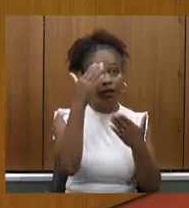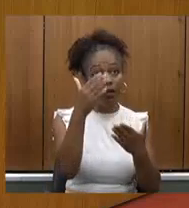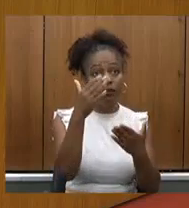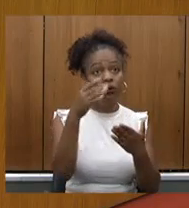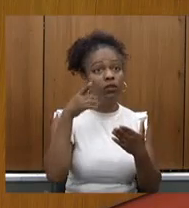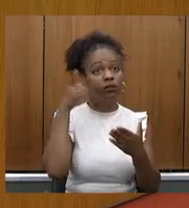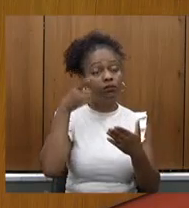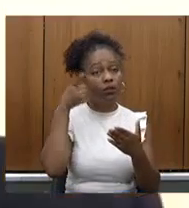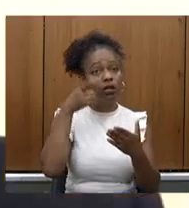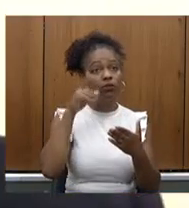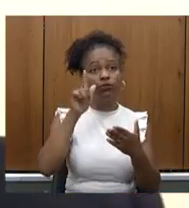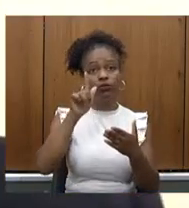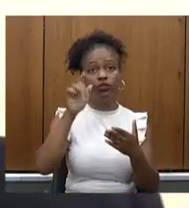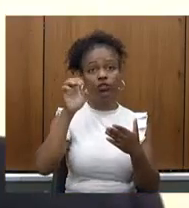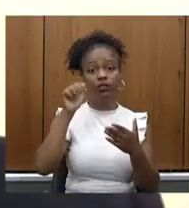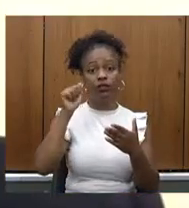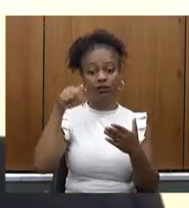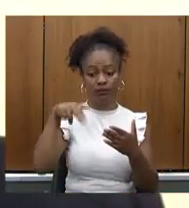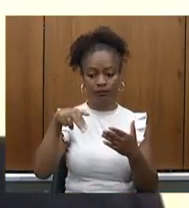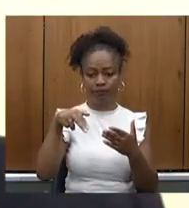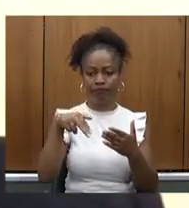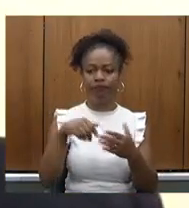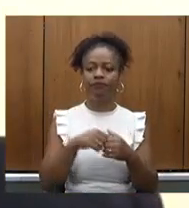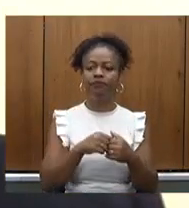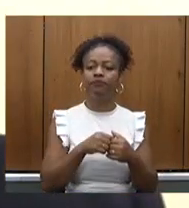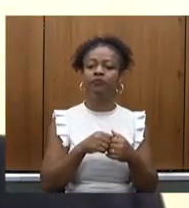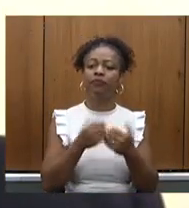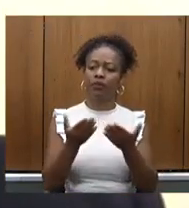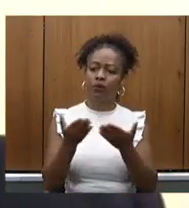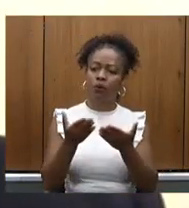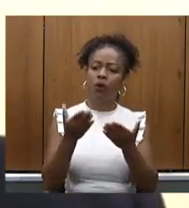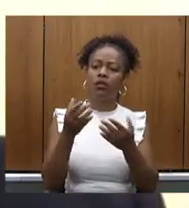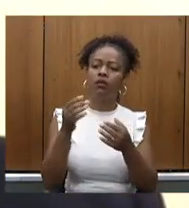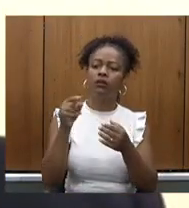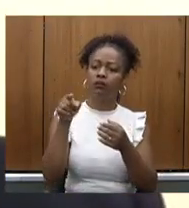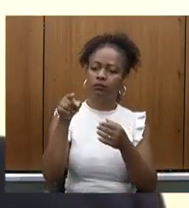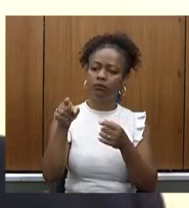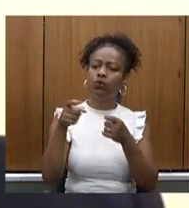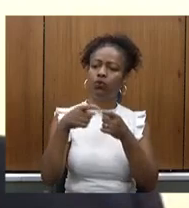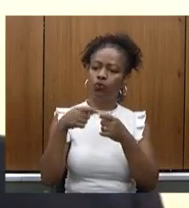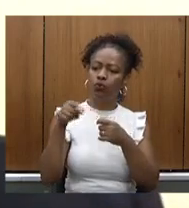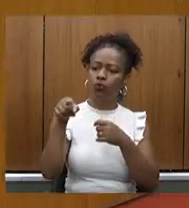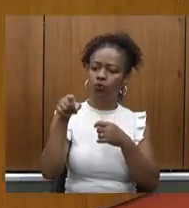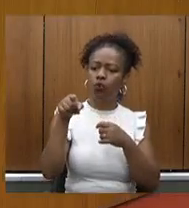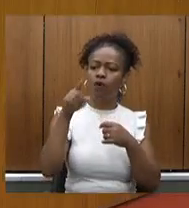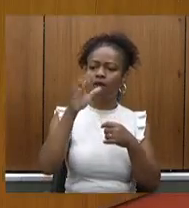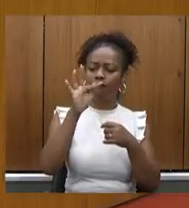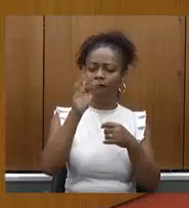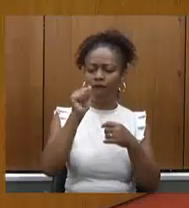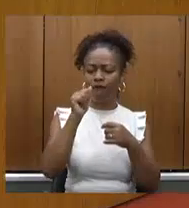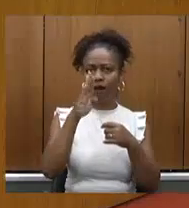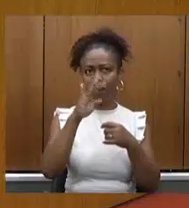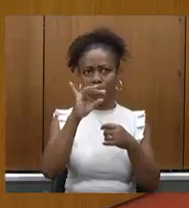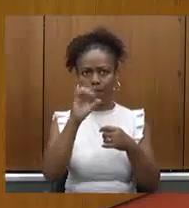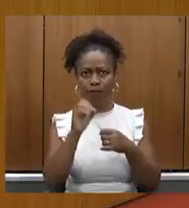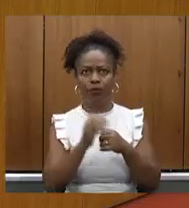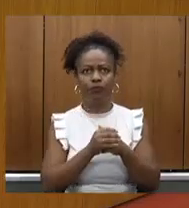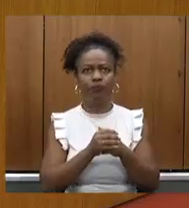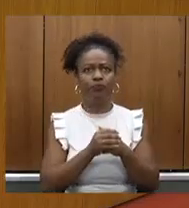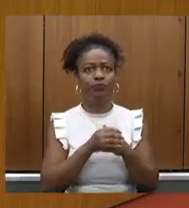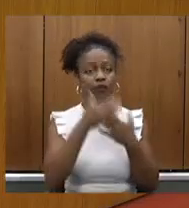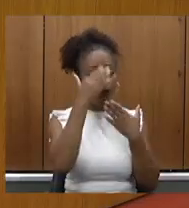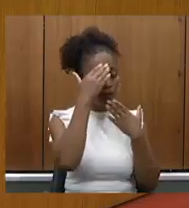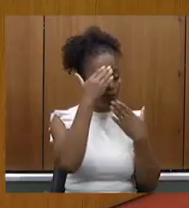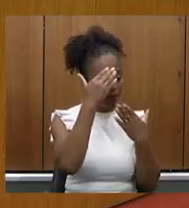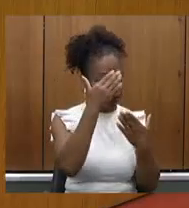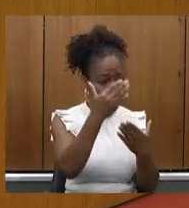a palavra ao secretário de estado de saúde doutor Fábio para que ele possa responder ao deputado obrigado presidente obrigado